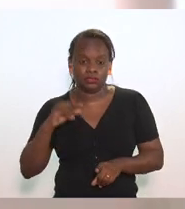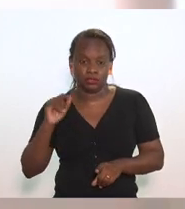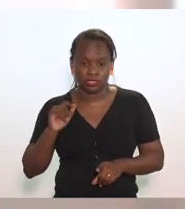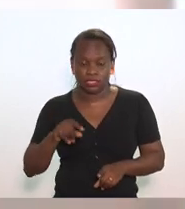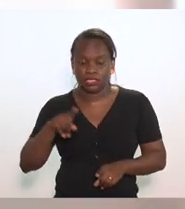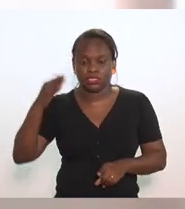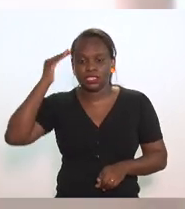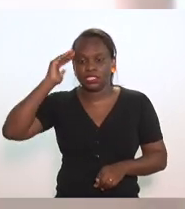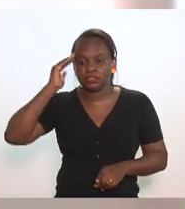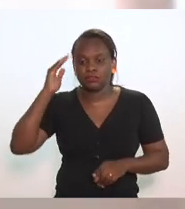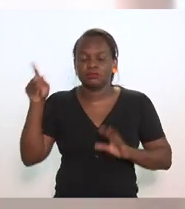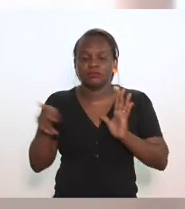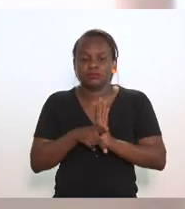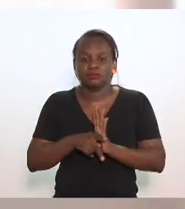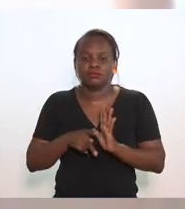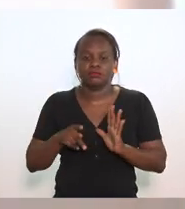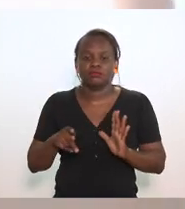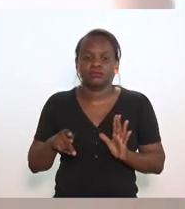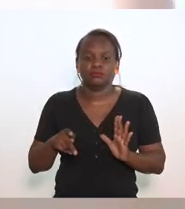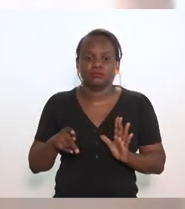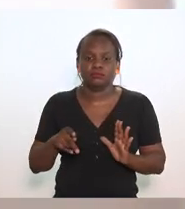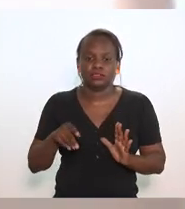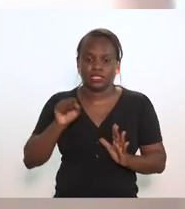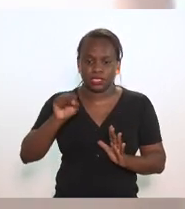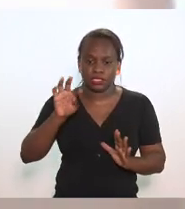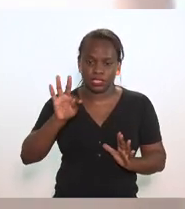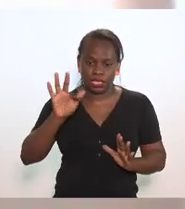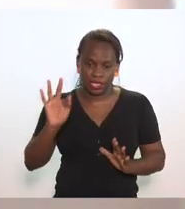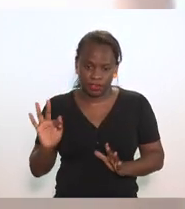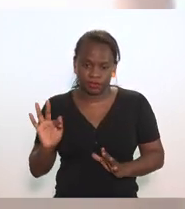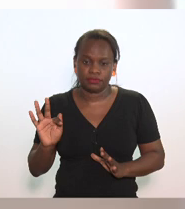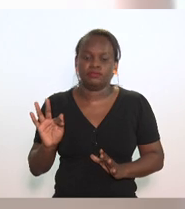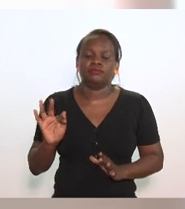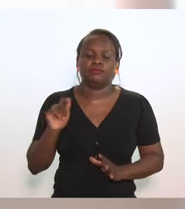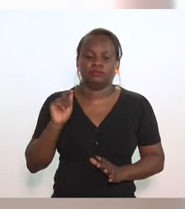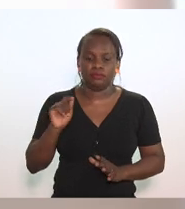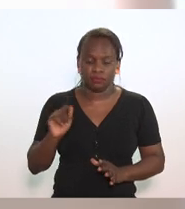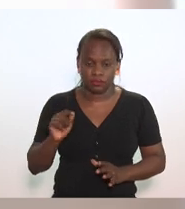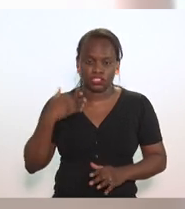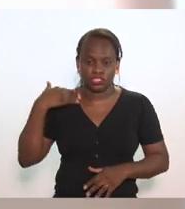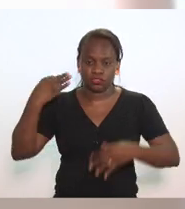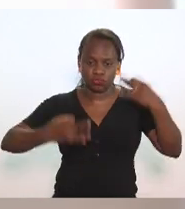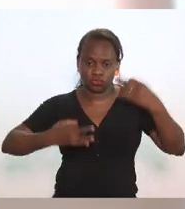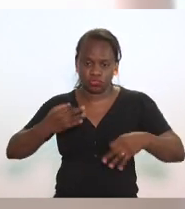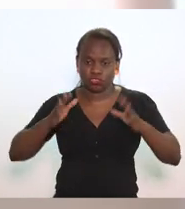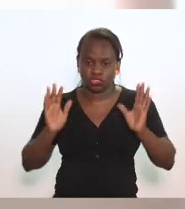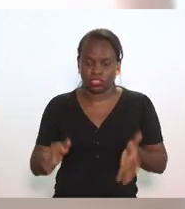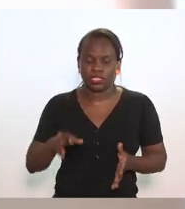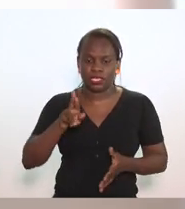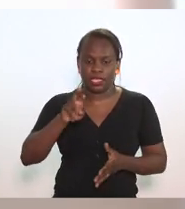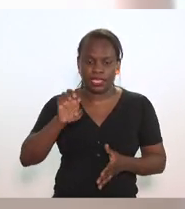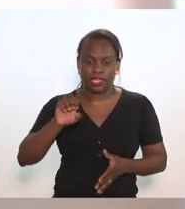entendimento é um entendimento do STF que foi julgado no RE